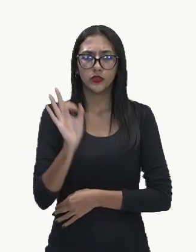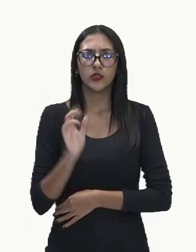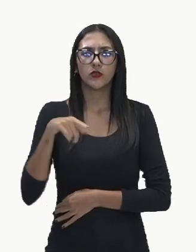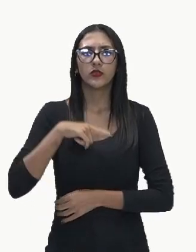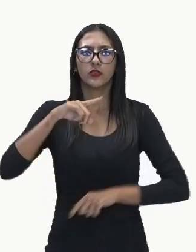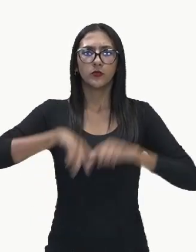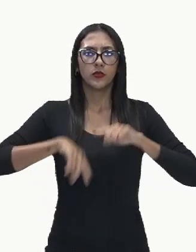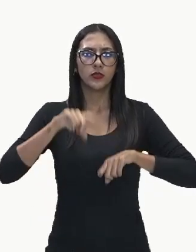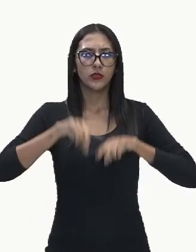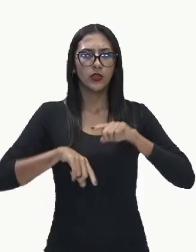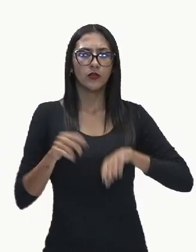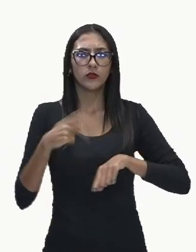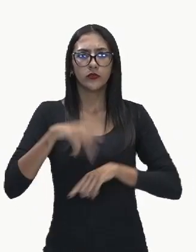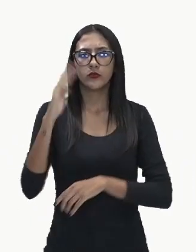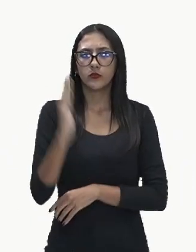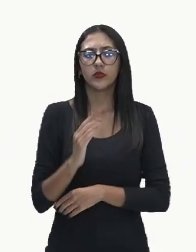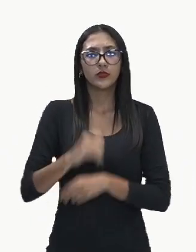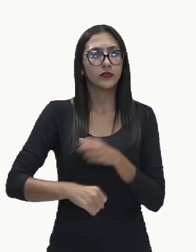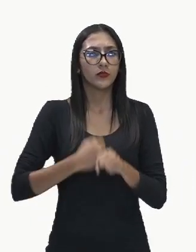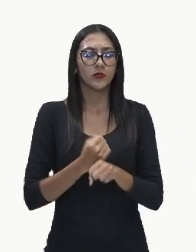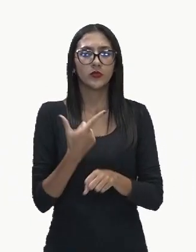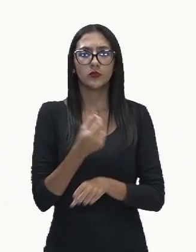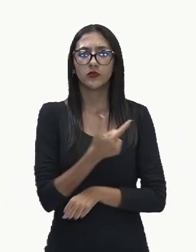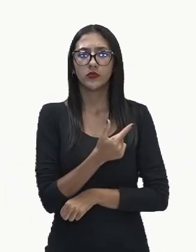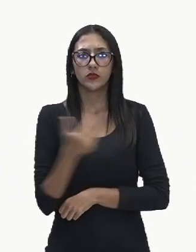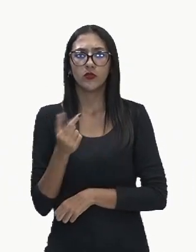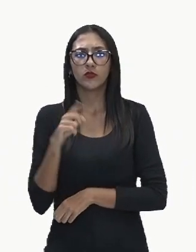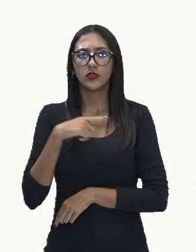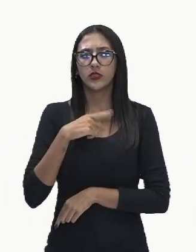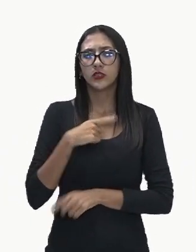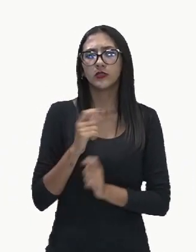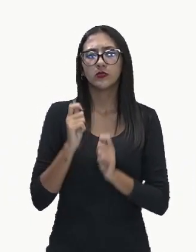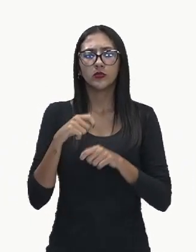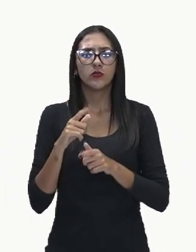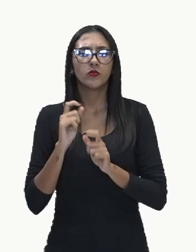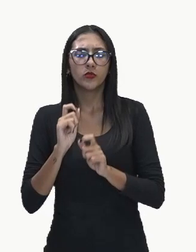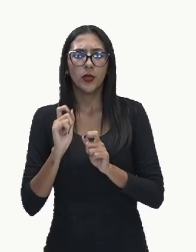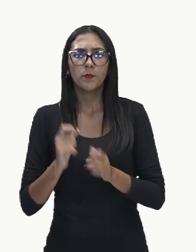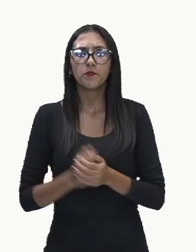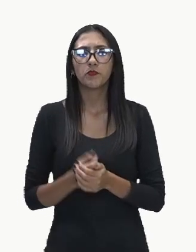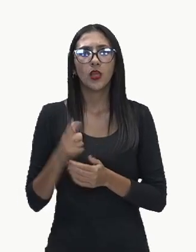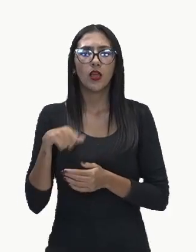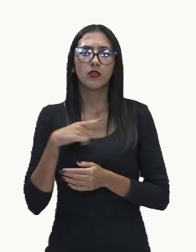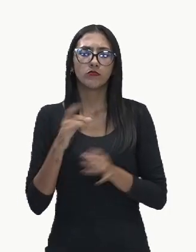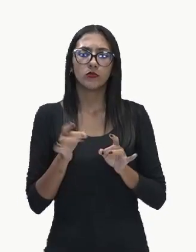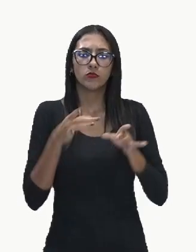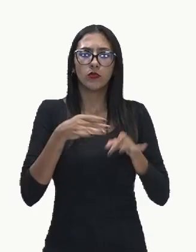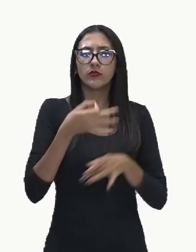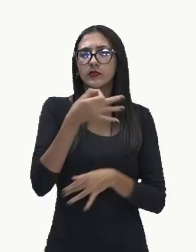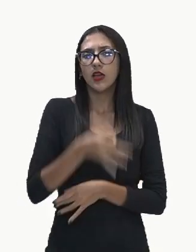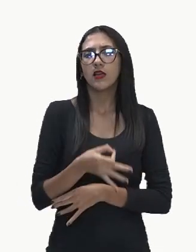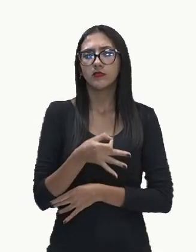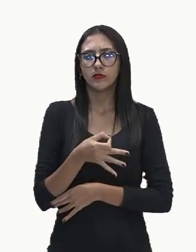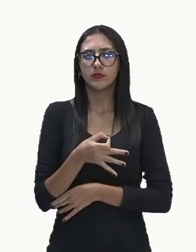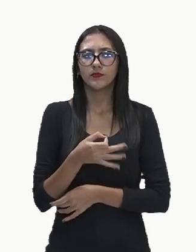resíduos gerados no Brasil em 2022 tenham sido devidamente coletados.